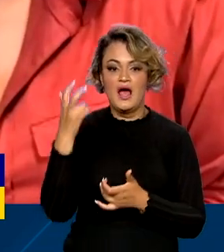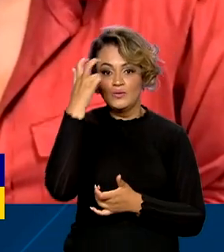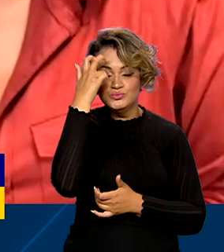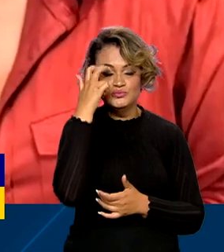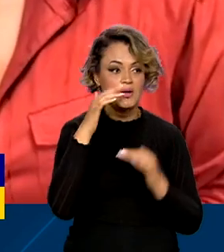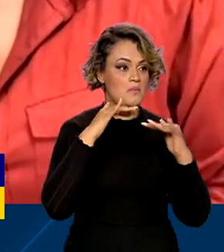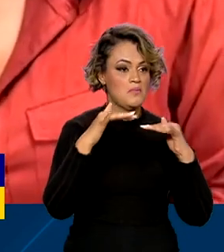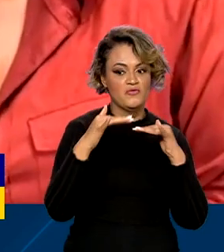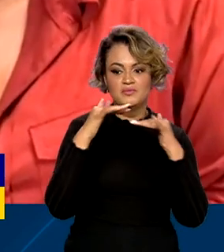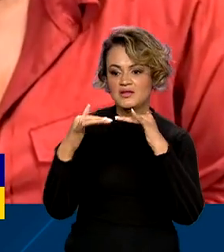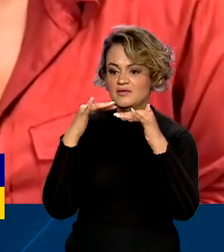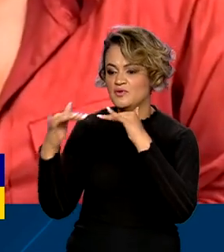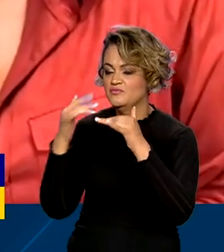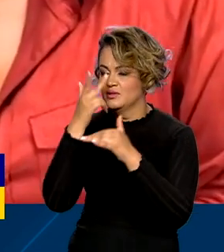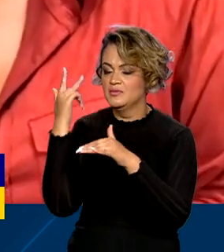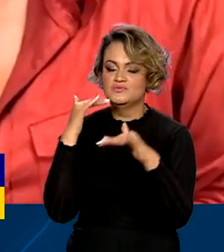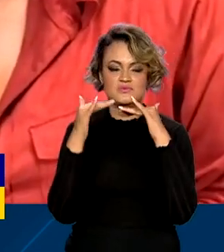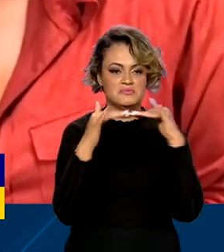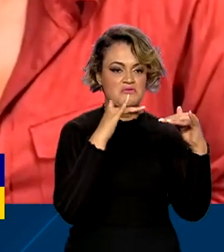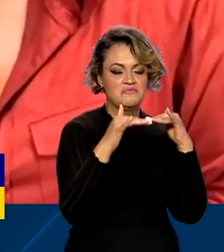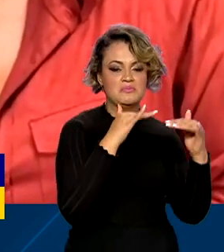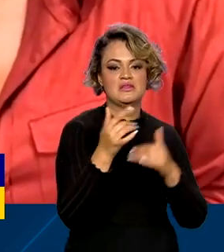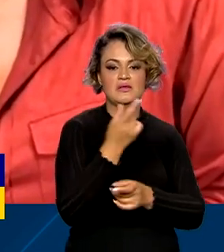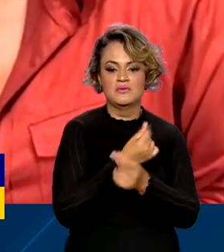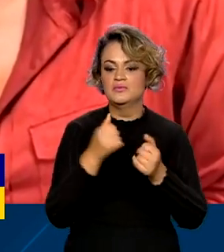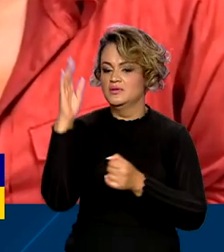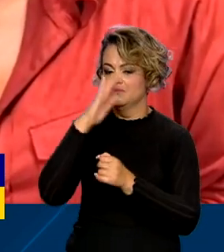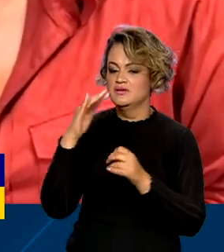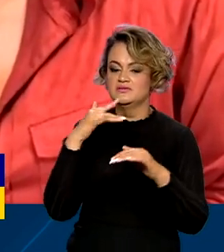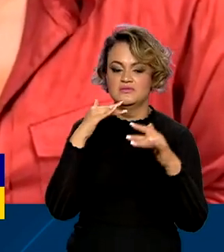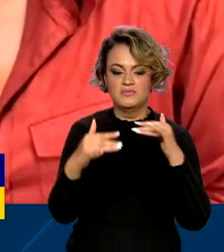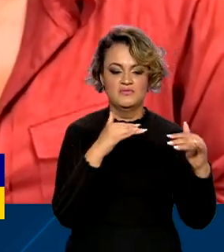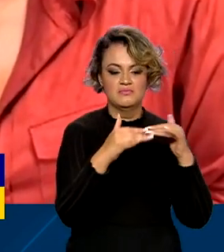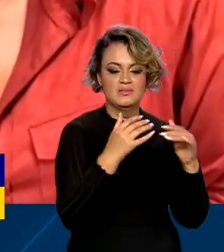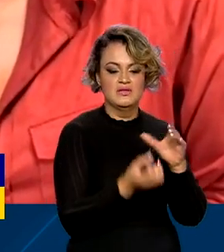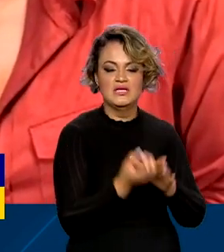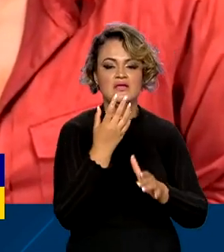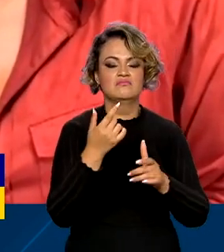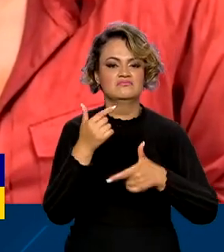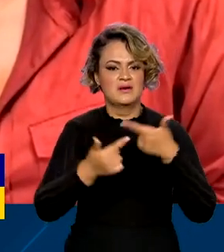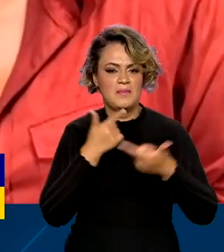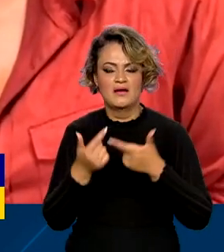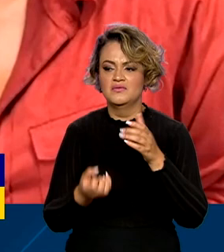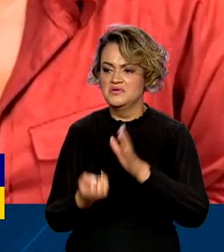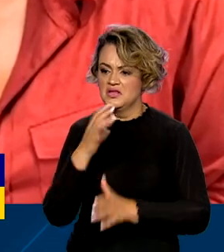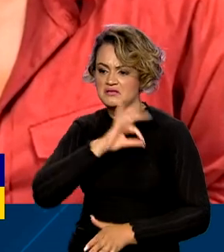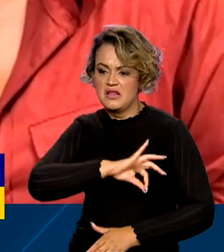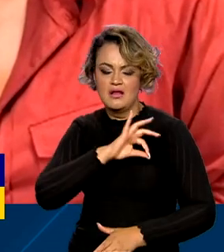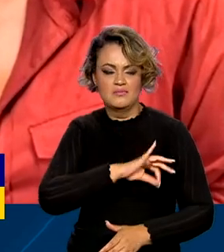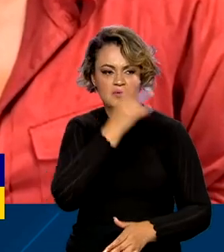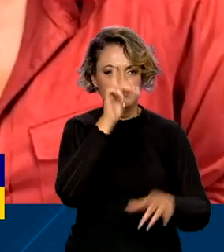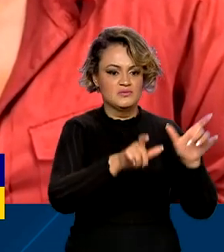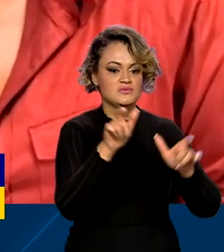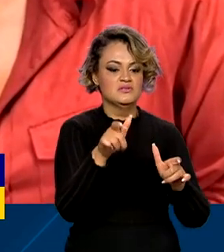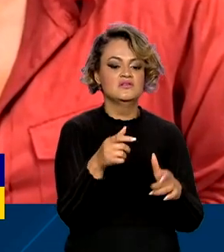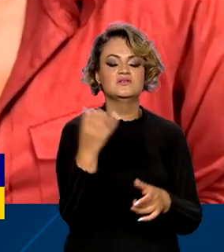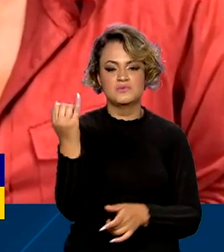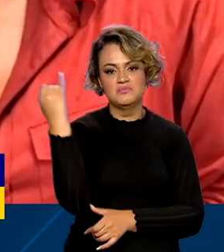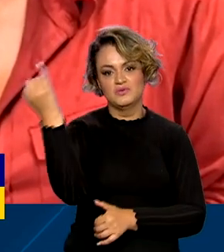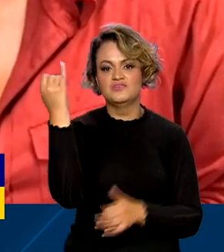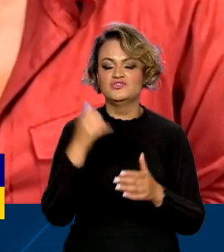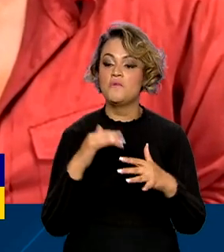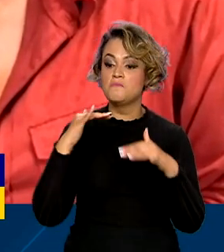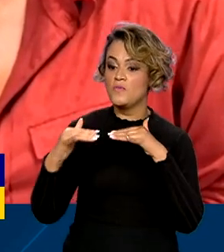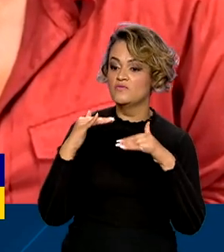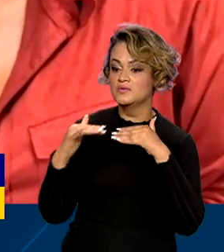milhões de pessoas, movimenta a economia do país, gera emprego, gera renda, isso que é importante,